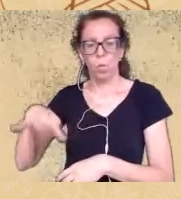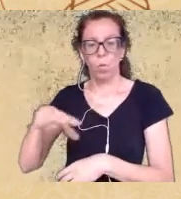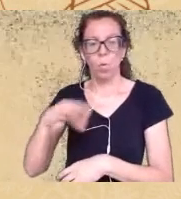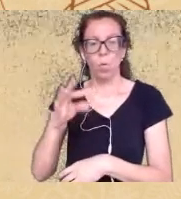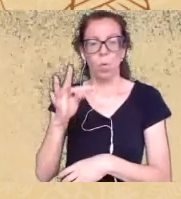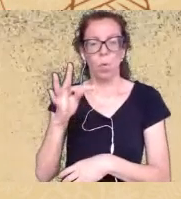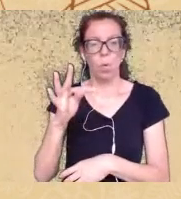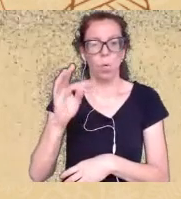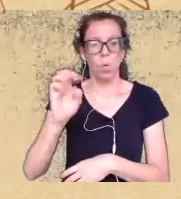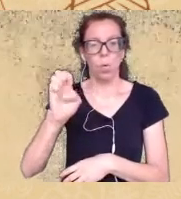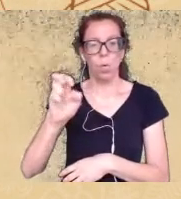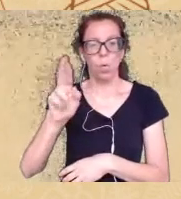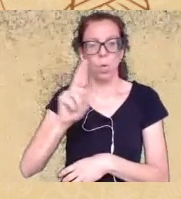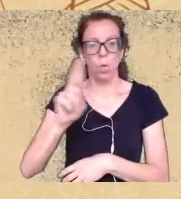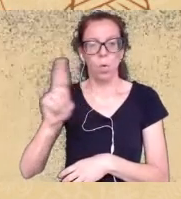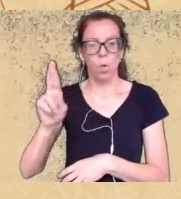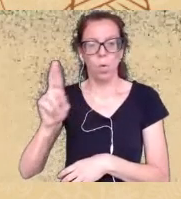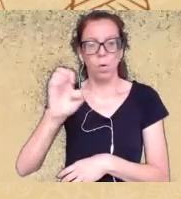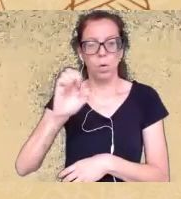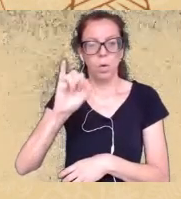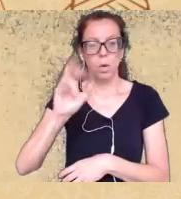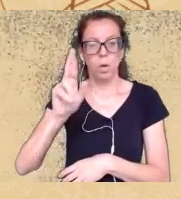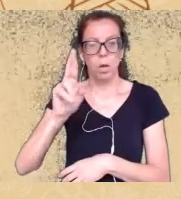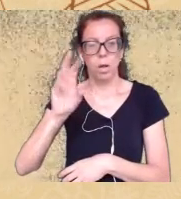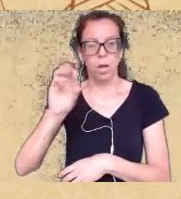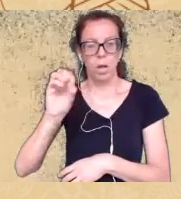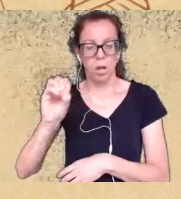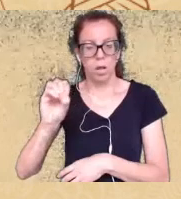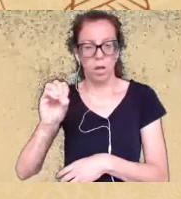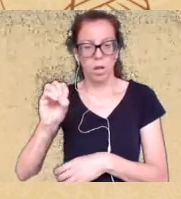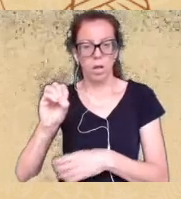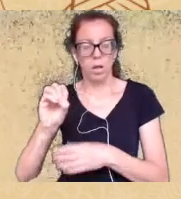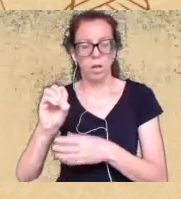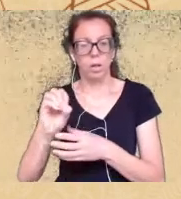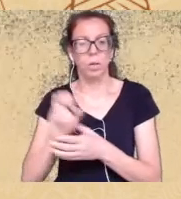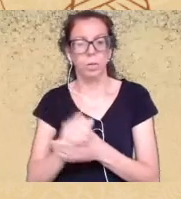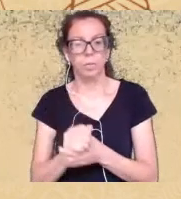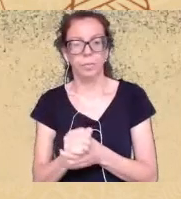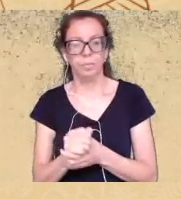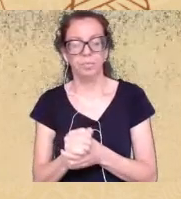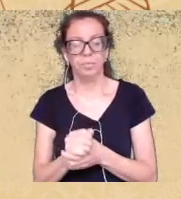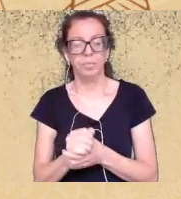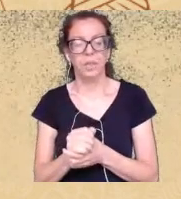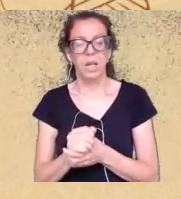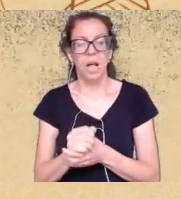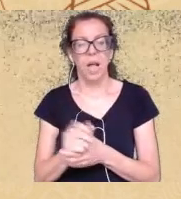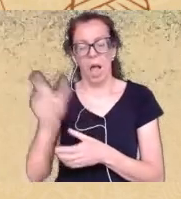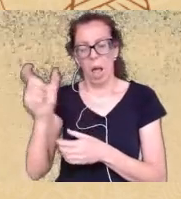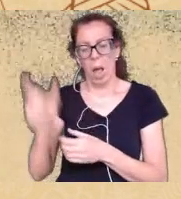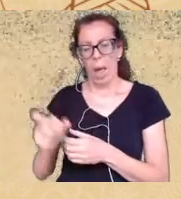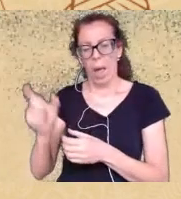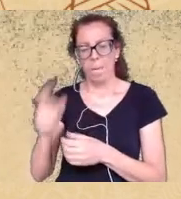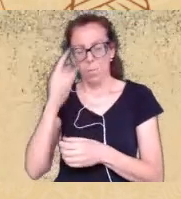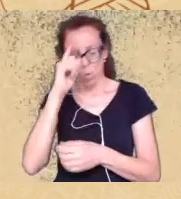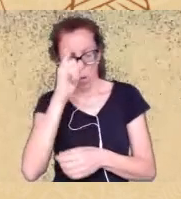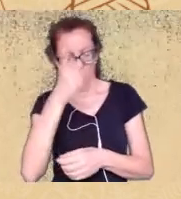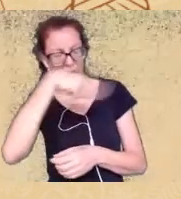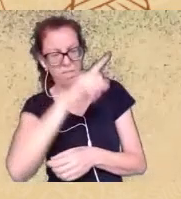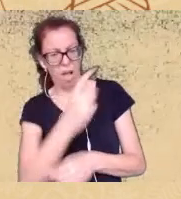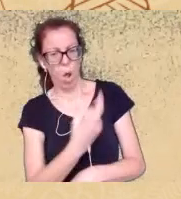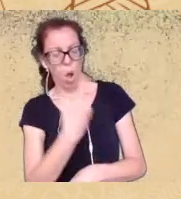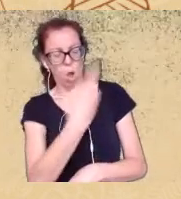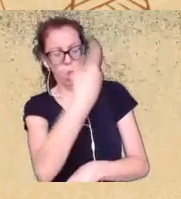contracultura enquanto o pessoal está dizendo aí seja individualista faça o seu artigo sozinho para publicar numa